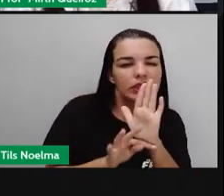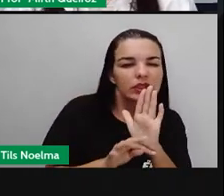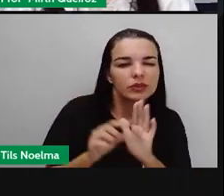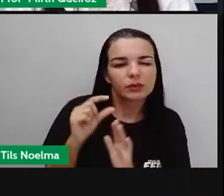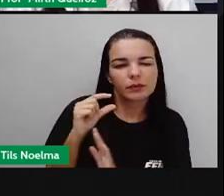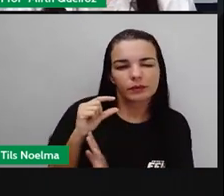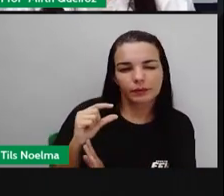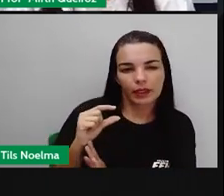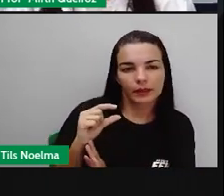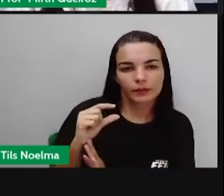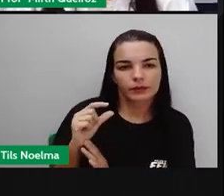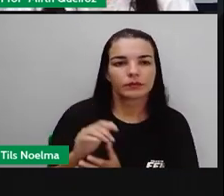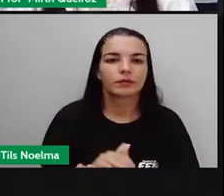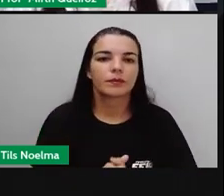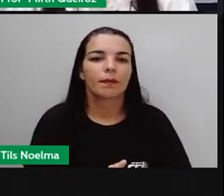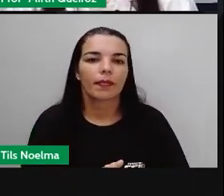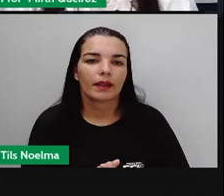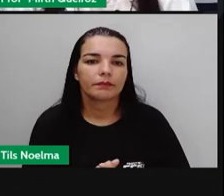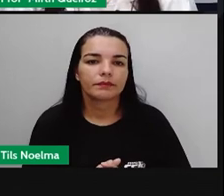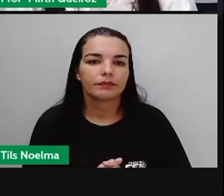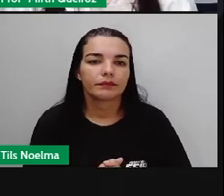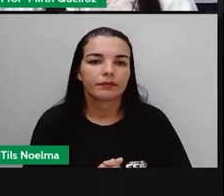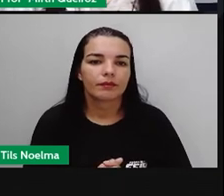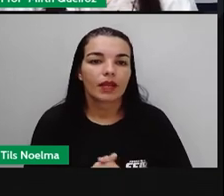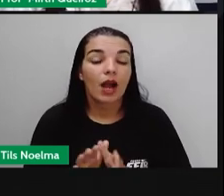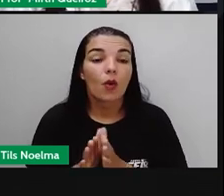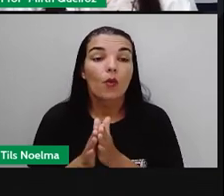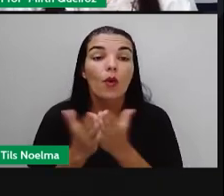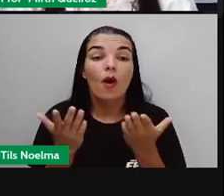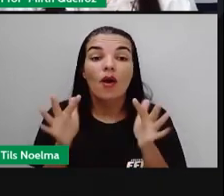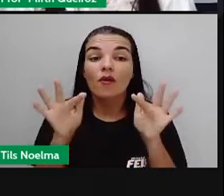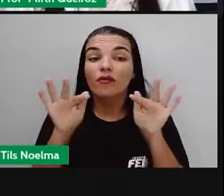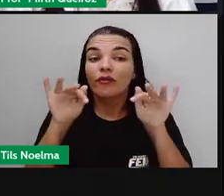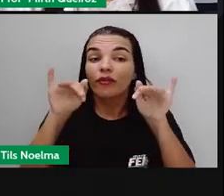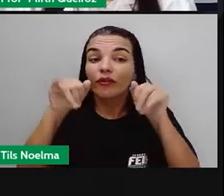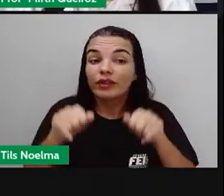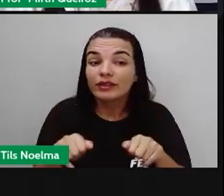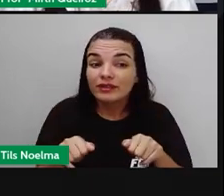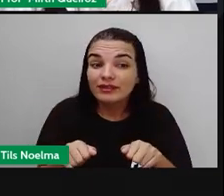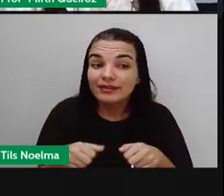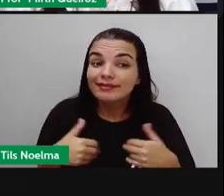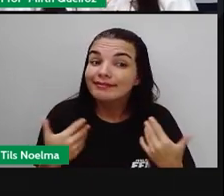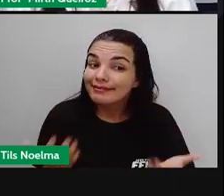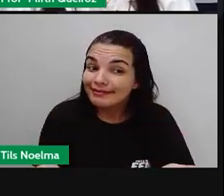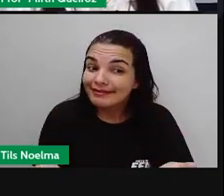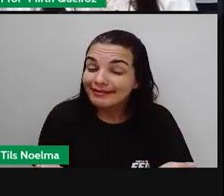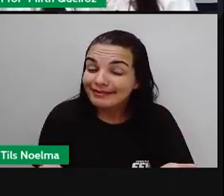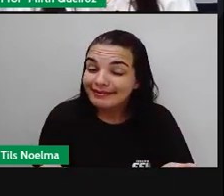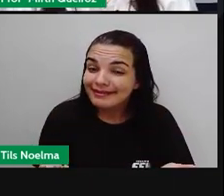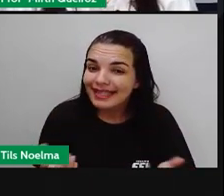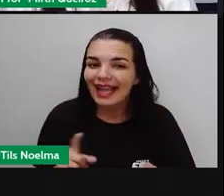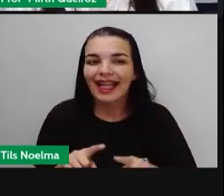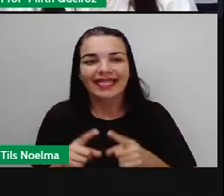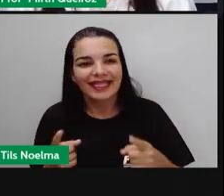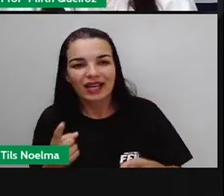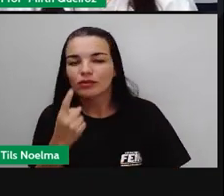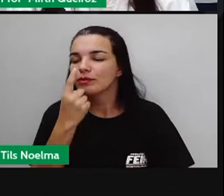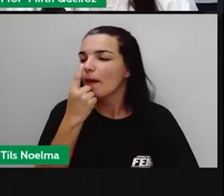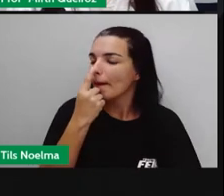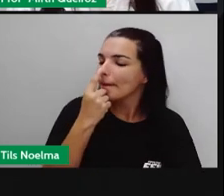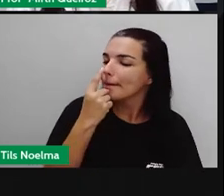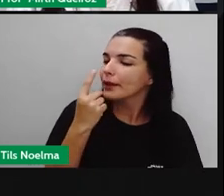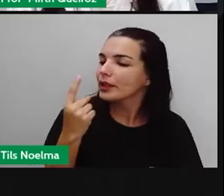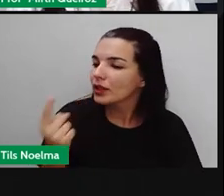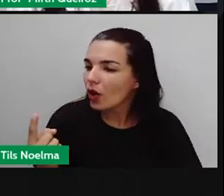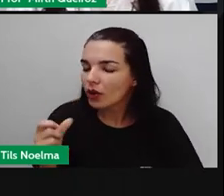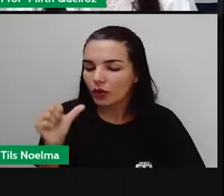breve, certo? Uma história curta. E qual foi o final dessa história? O boneco aí de madeira seria